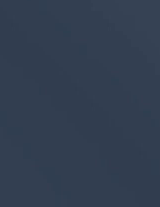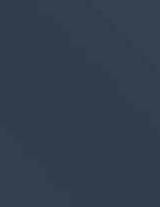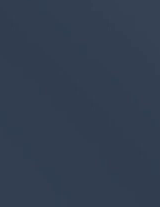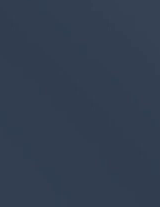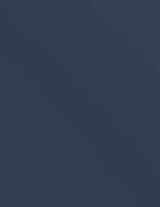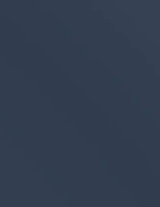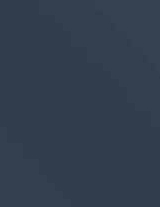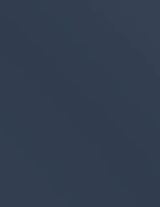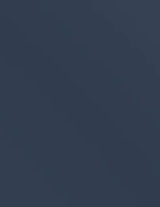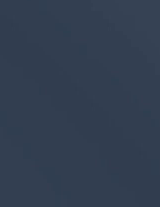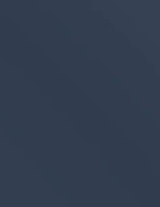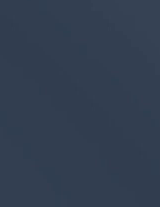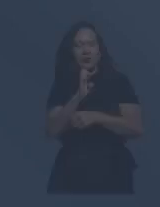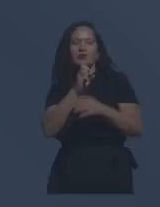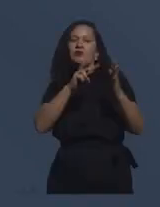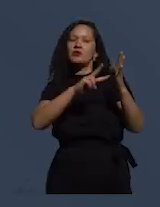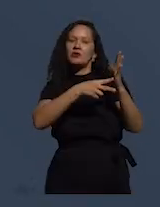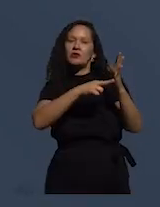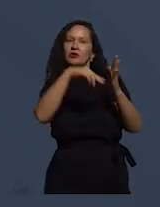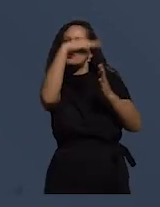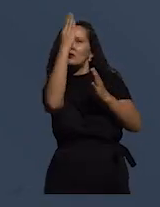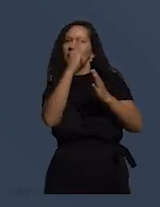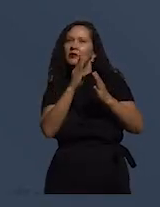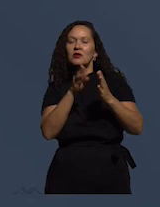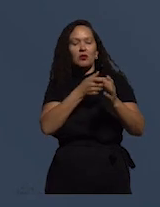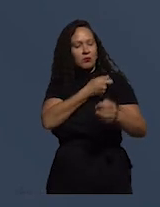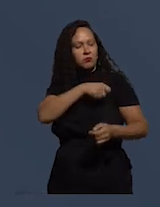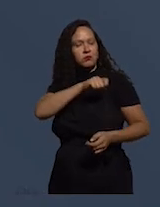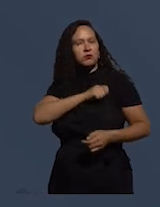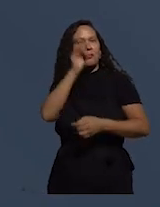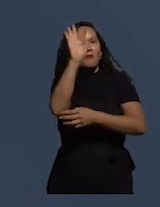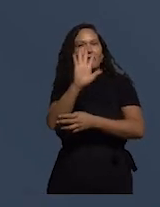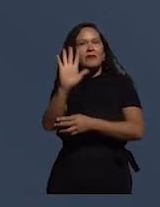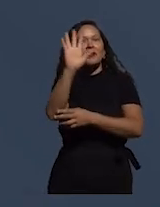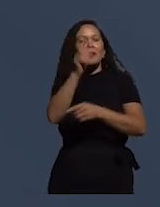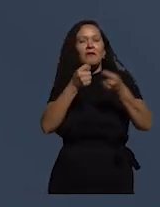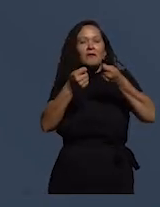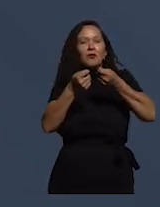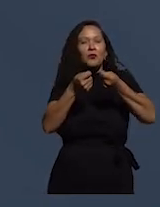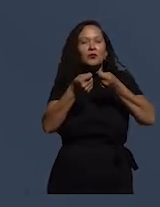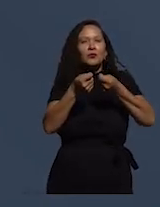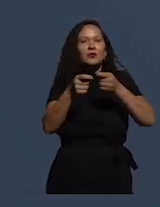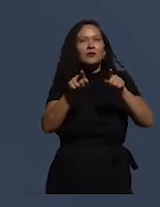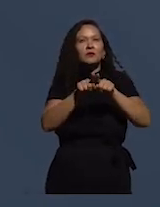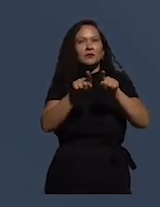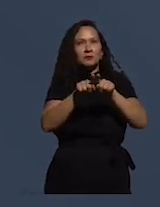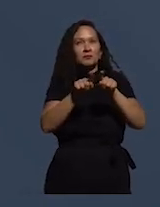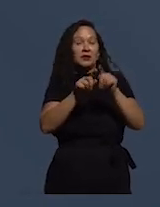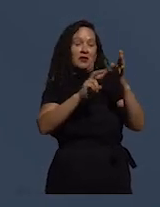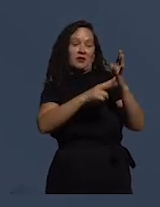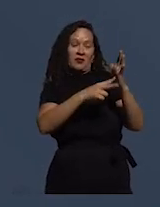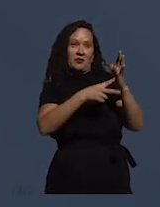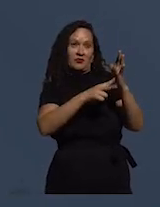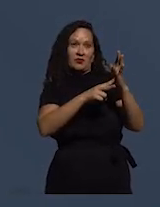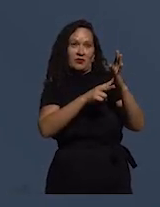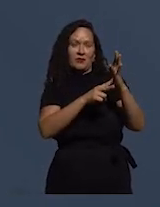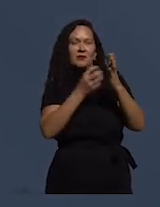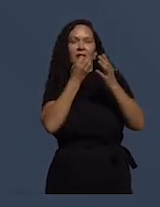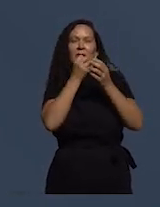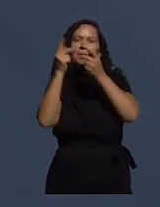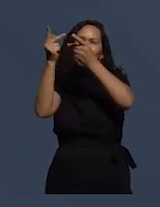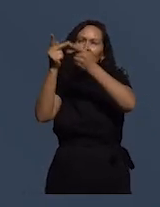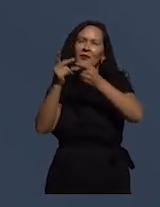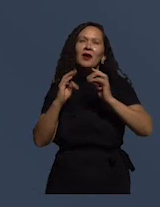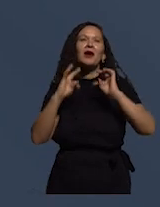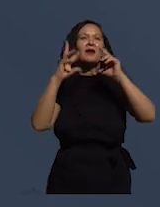e do Sindicato Nacional dos Auditores Federais de Finanças e Controle, o NACON Sindical, damos as boas-vindas a